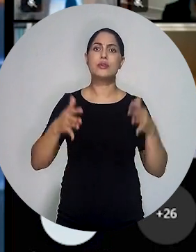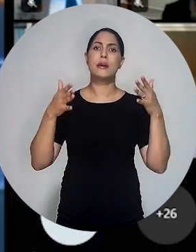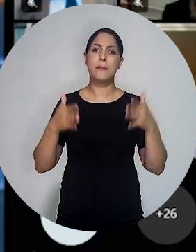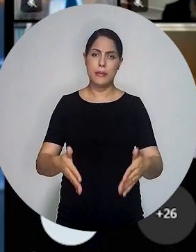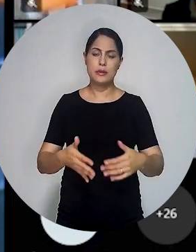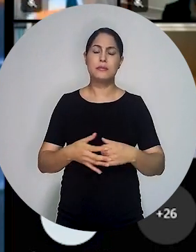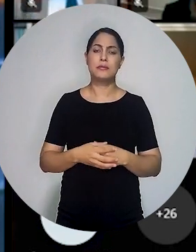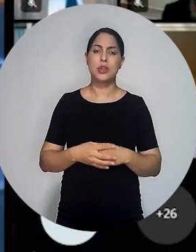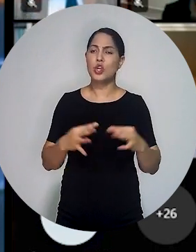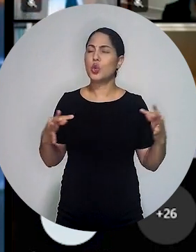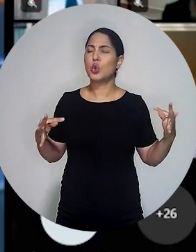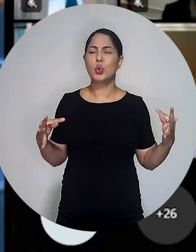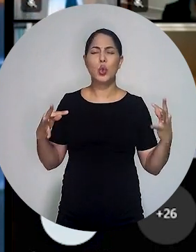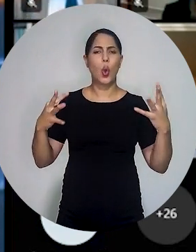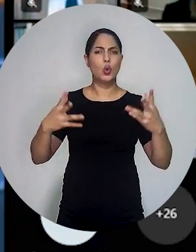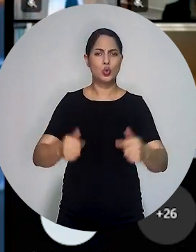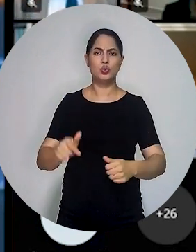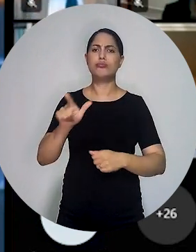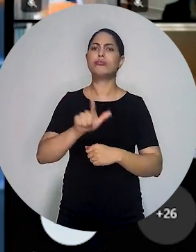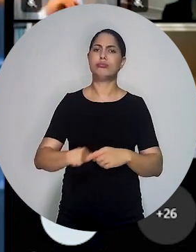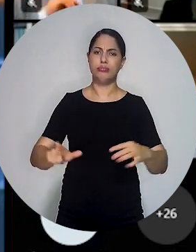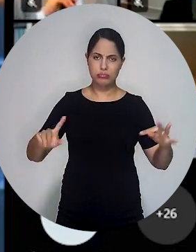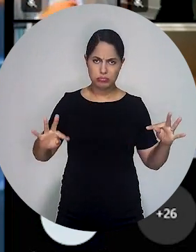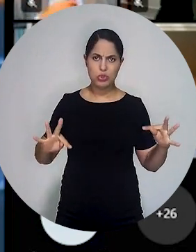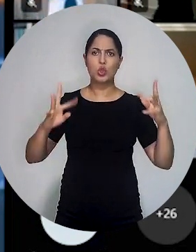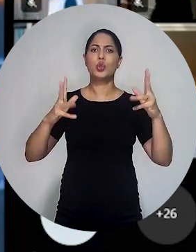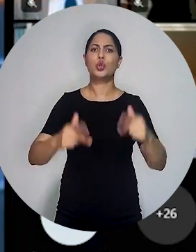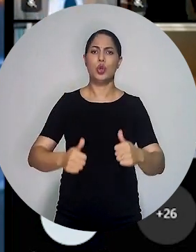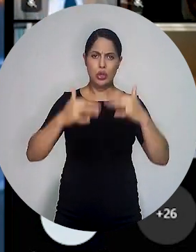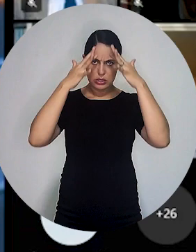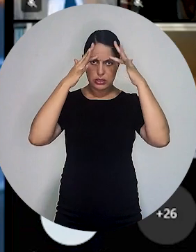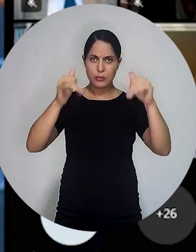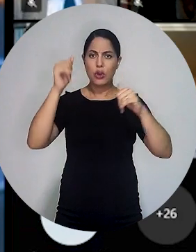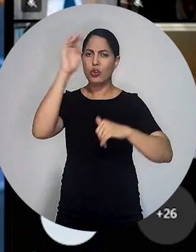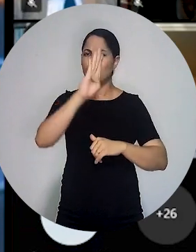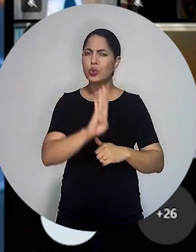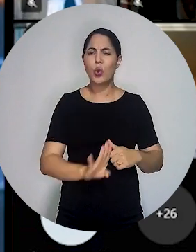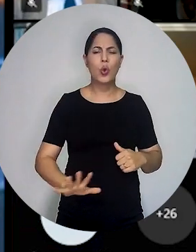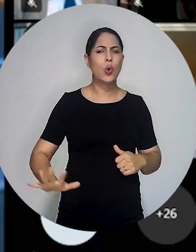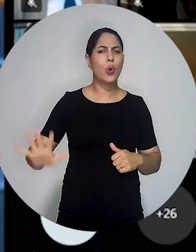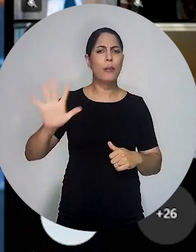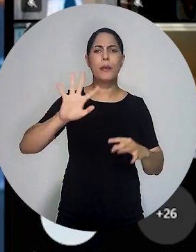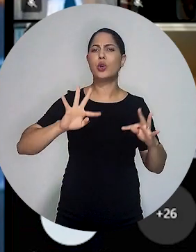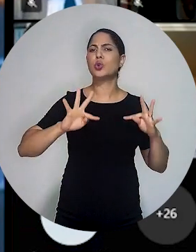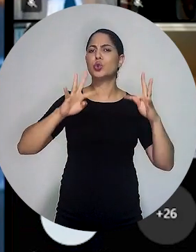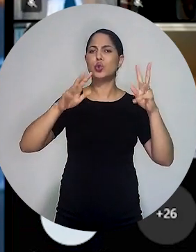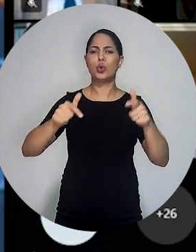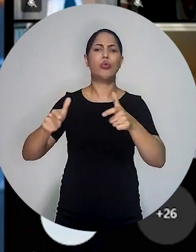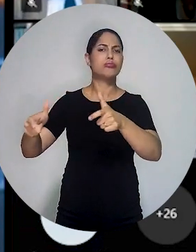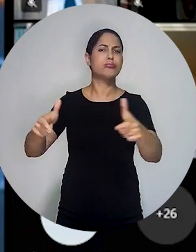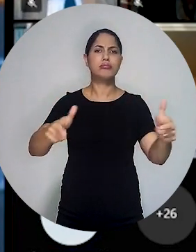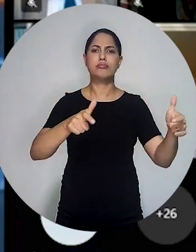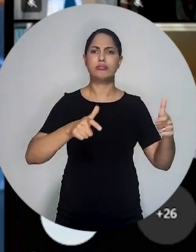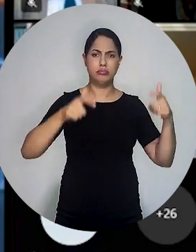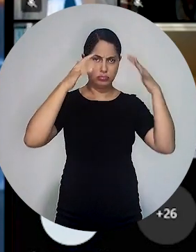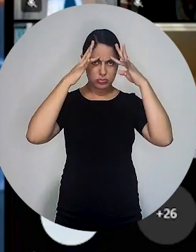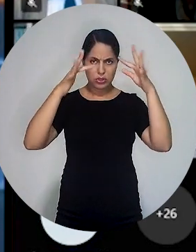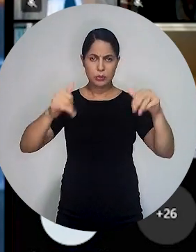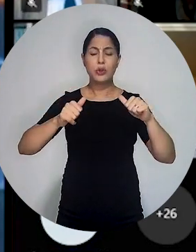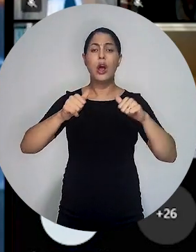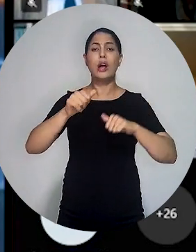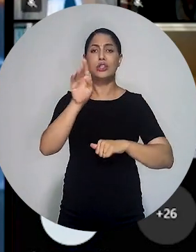é indispensável à administração da justiça. E em todos, absolutamente todos, os tribunais